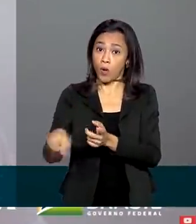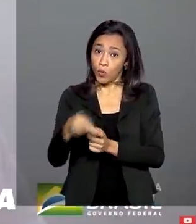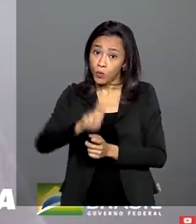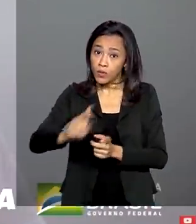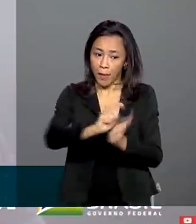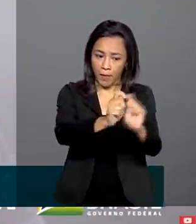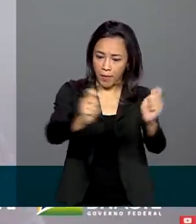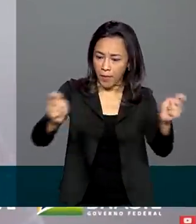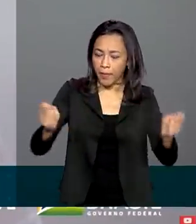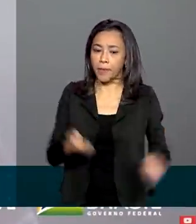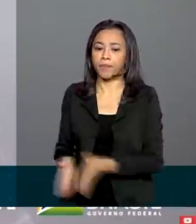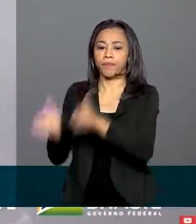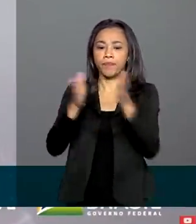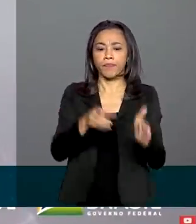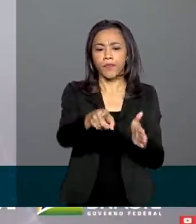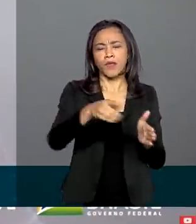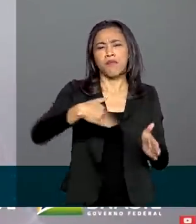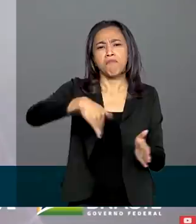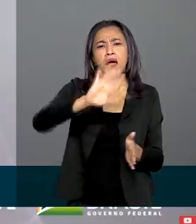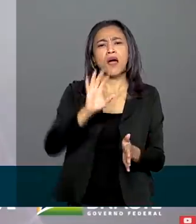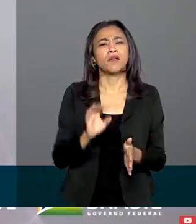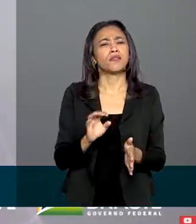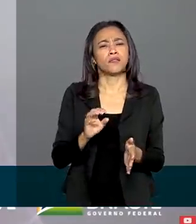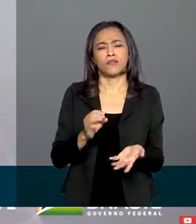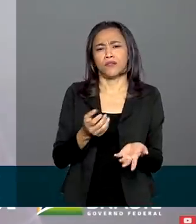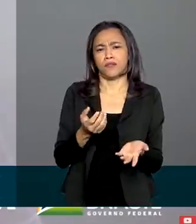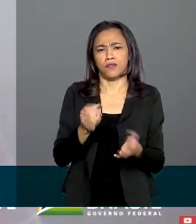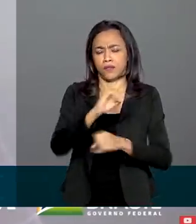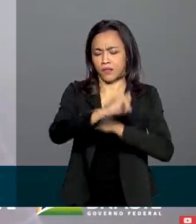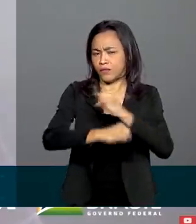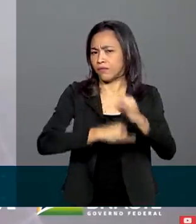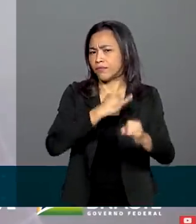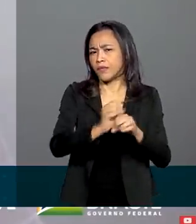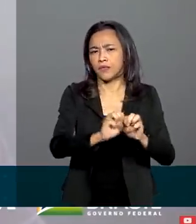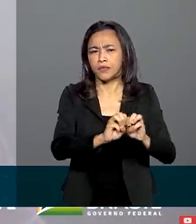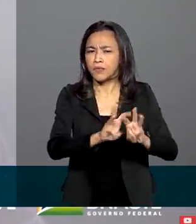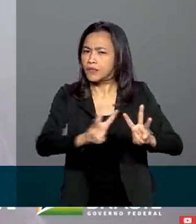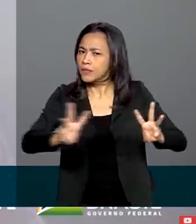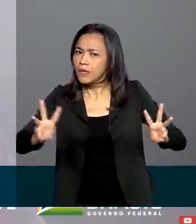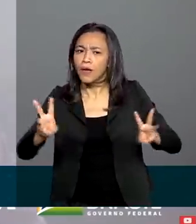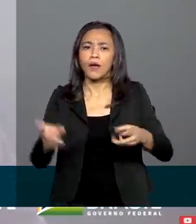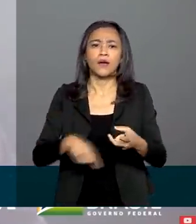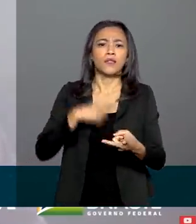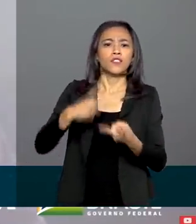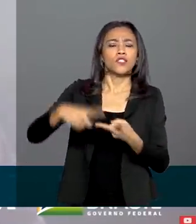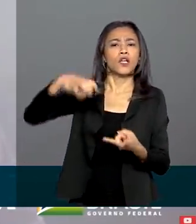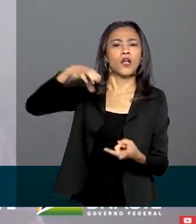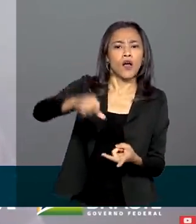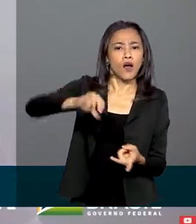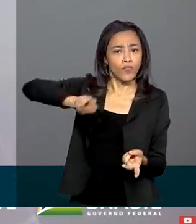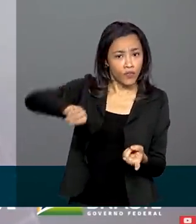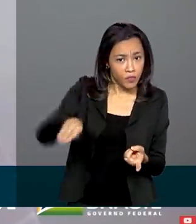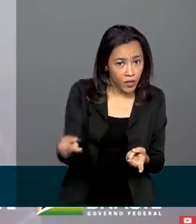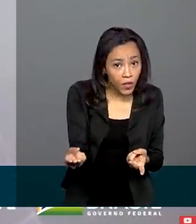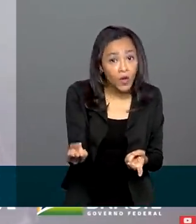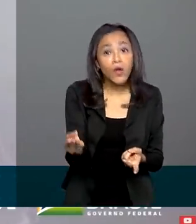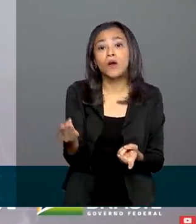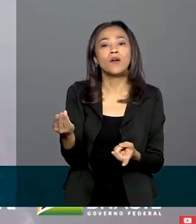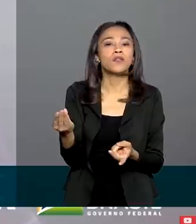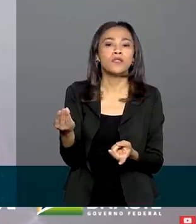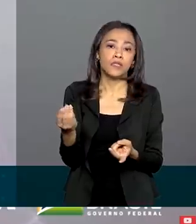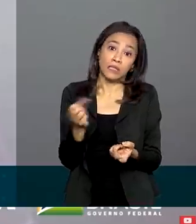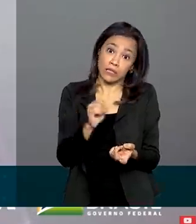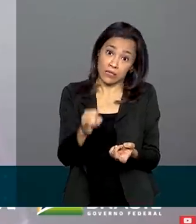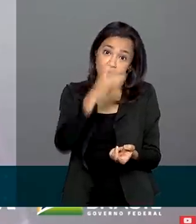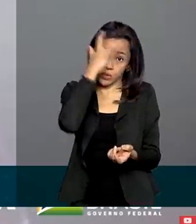pagamento em mais de 1 milhão de sites, pela internet, em mais de 9 milhões de maquininhas, se a